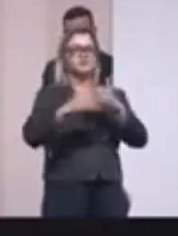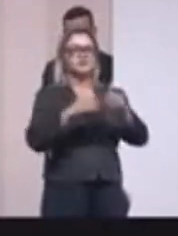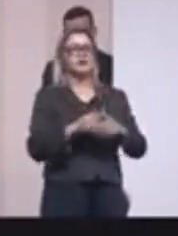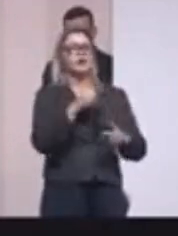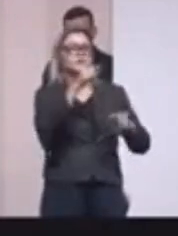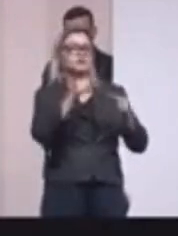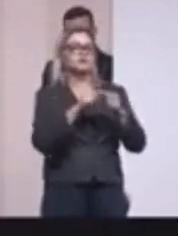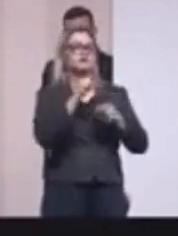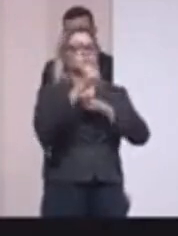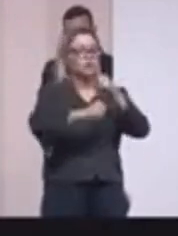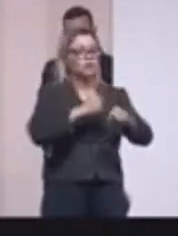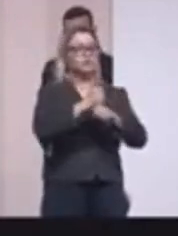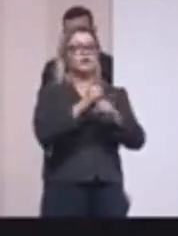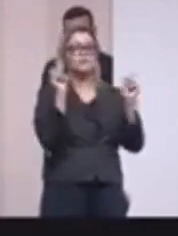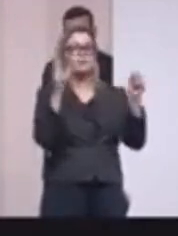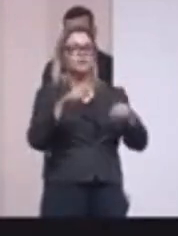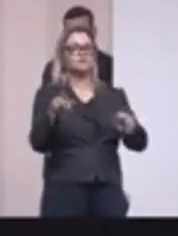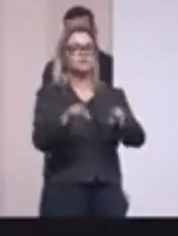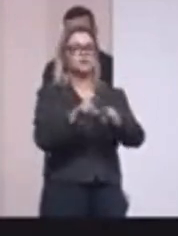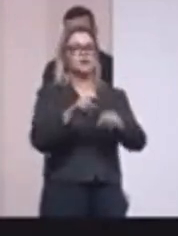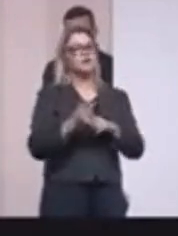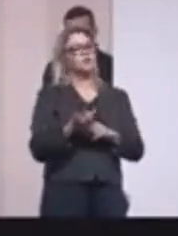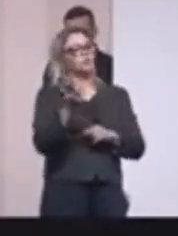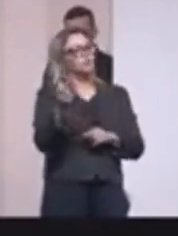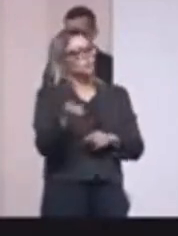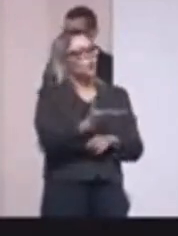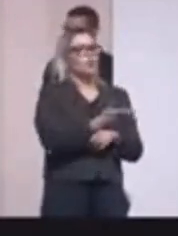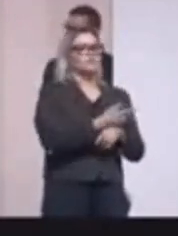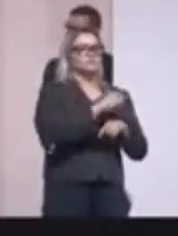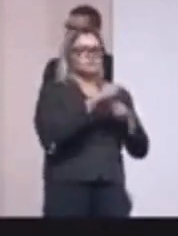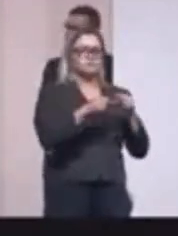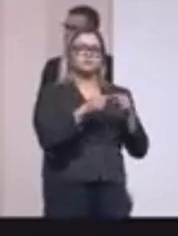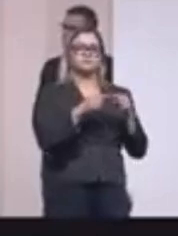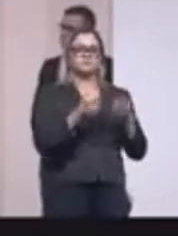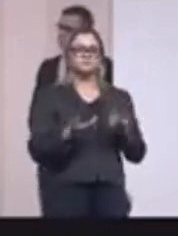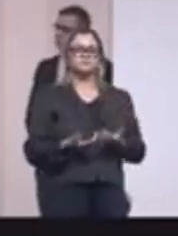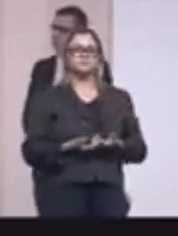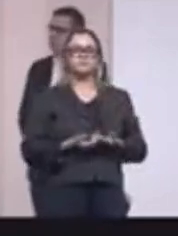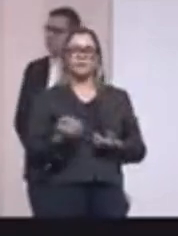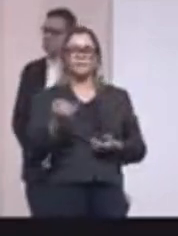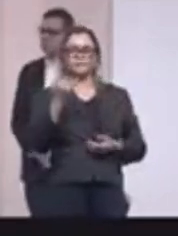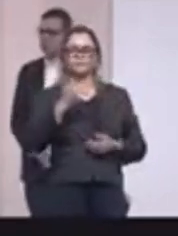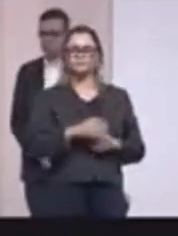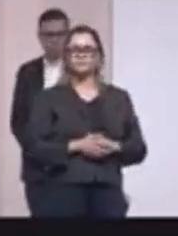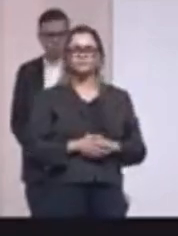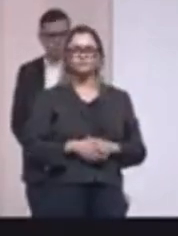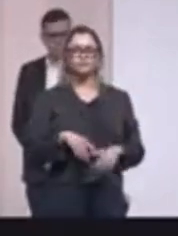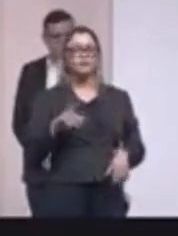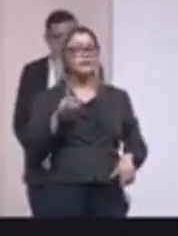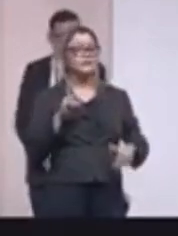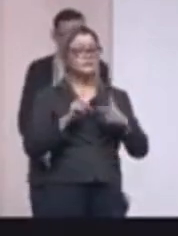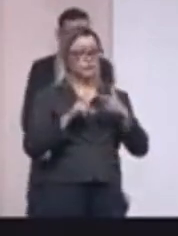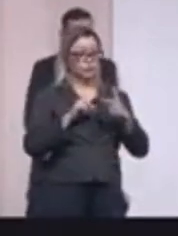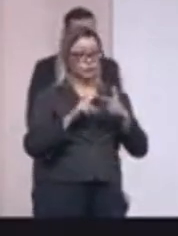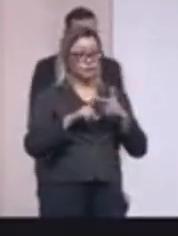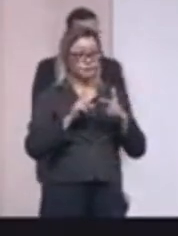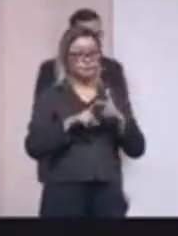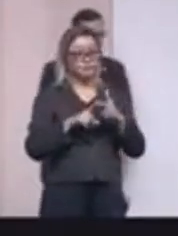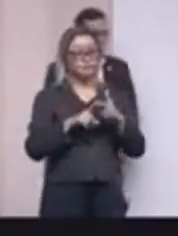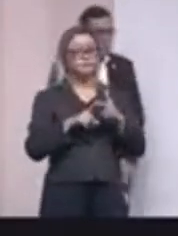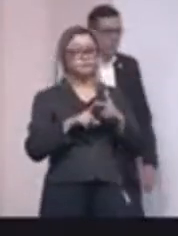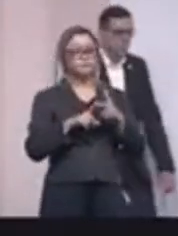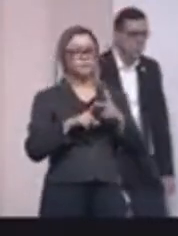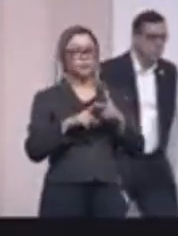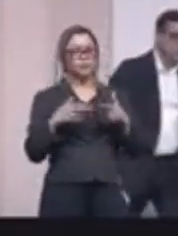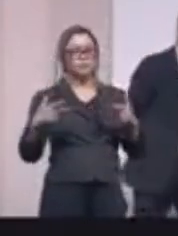ideia é que no ano que vem a gente já possa também dar outro passo. Isso é importante. Segundo a questão que envolve também